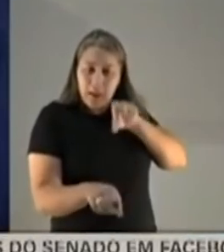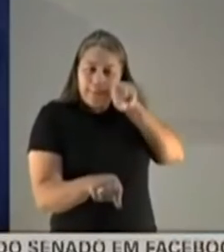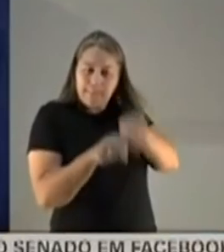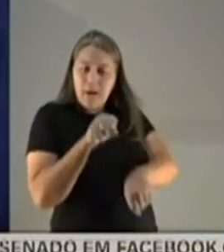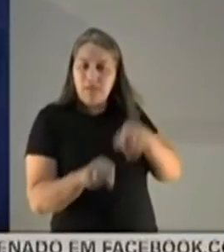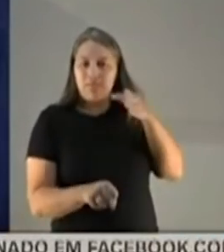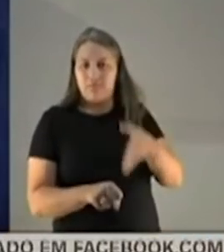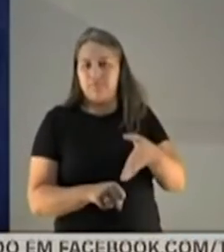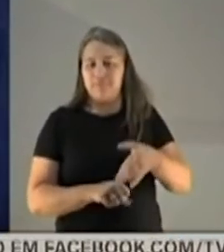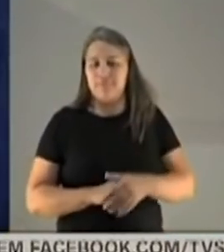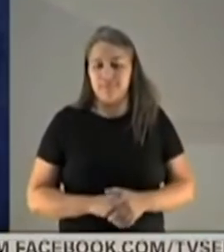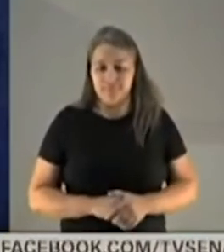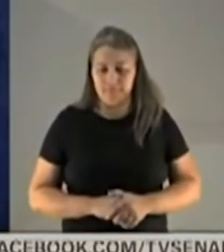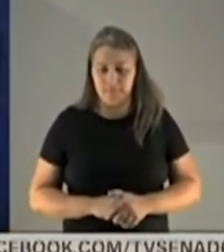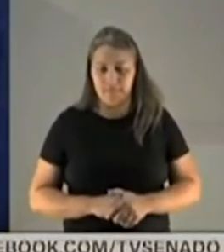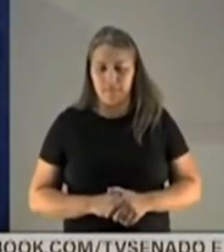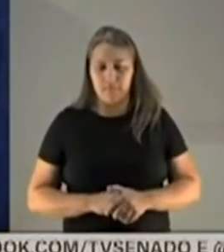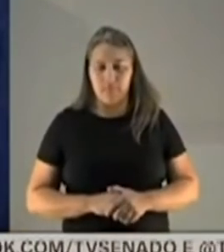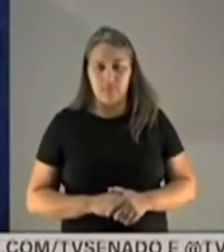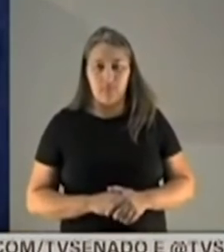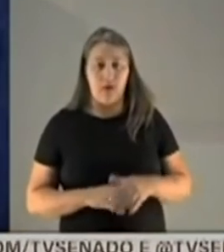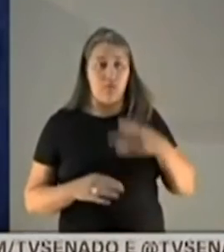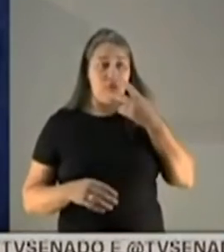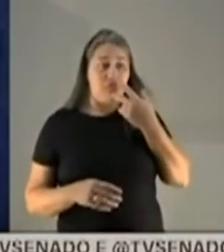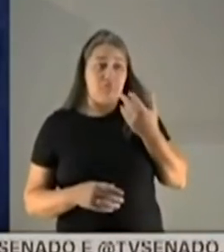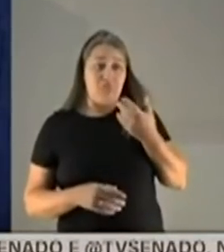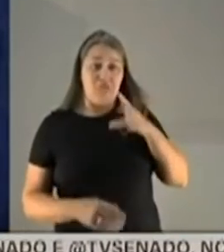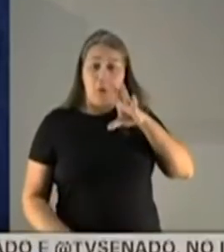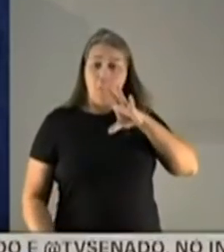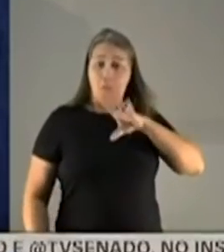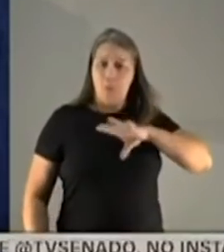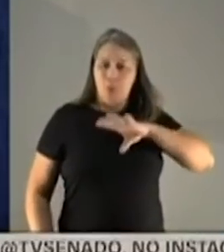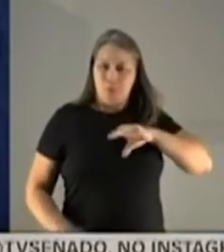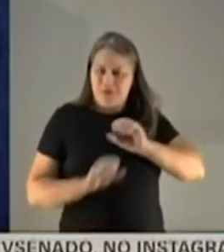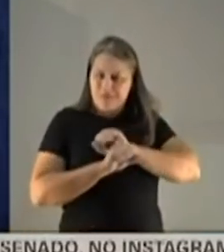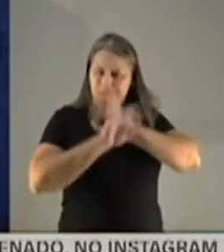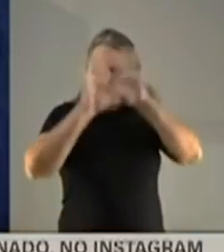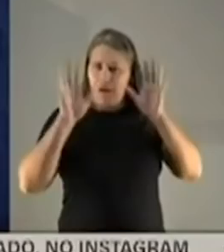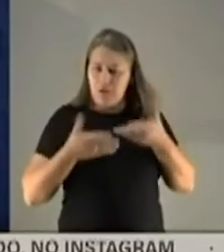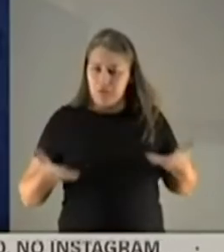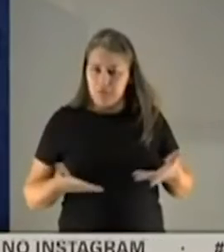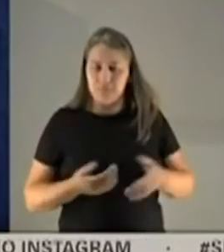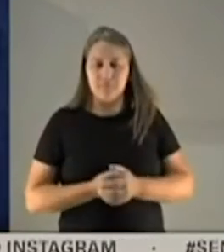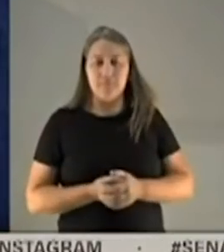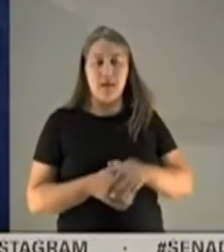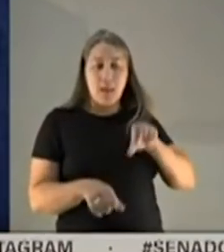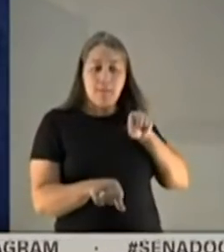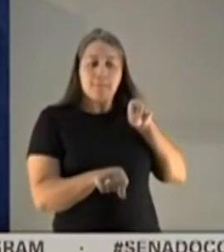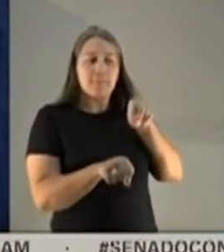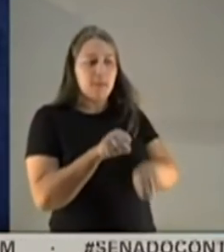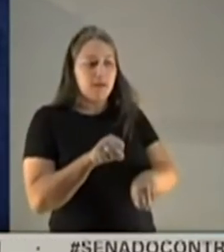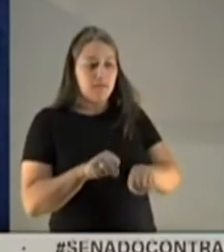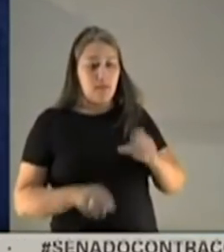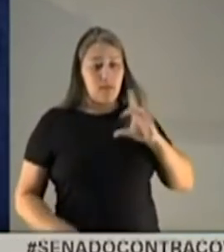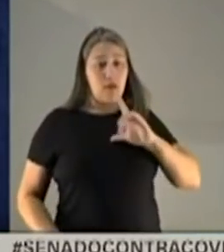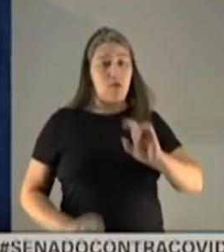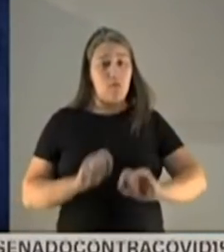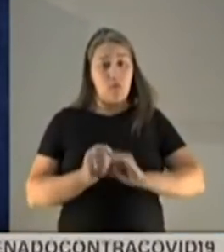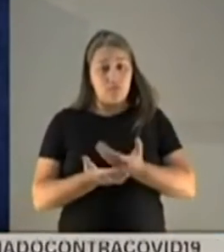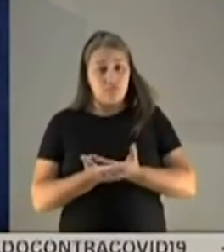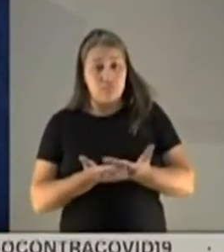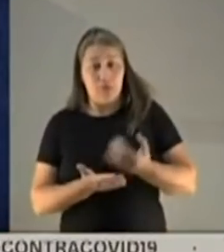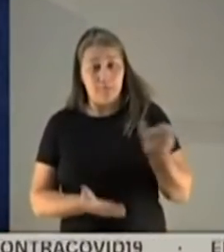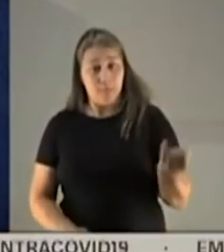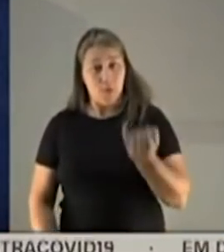aquele bicho. De uma forma bastante, em português, castiço. Ela vai lá e mata aquele bicho. Por isso que ela tem uma ação aguda importante.